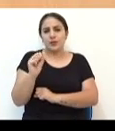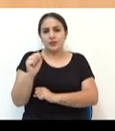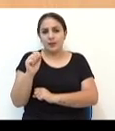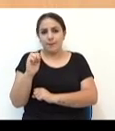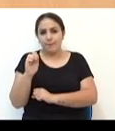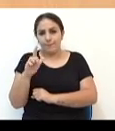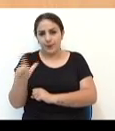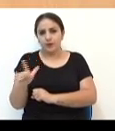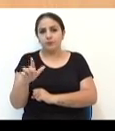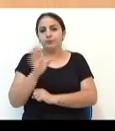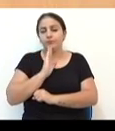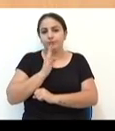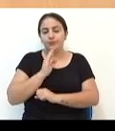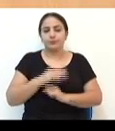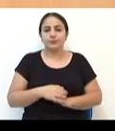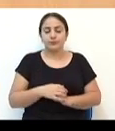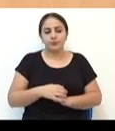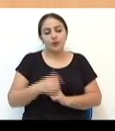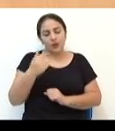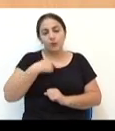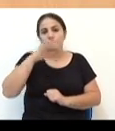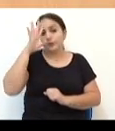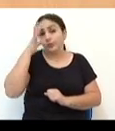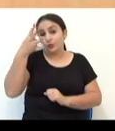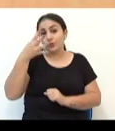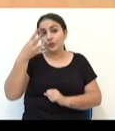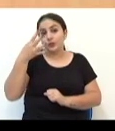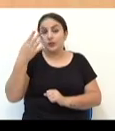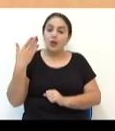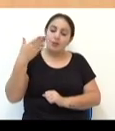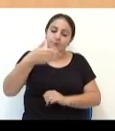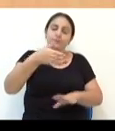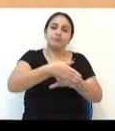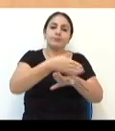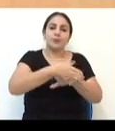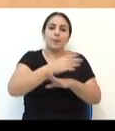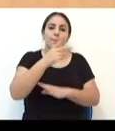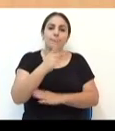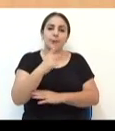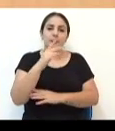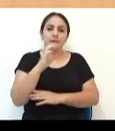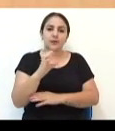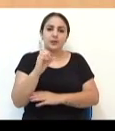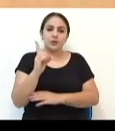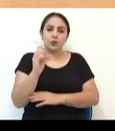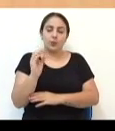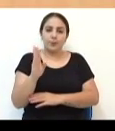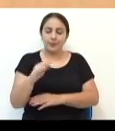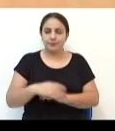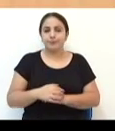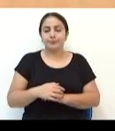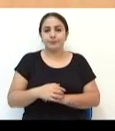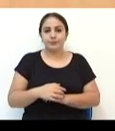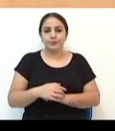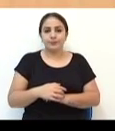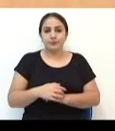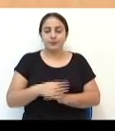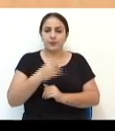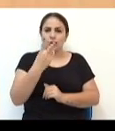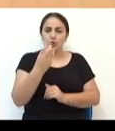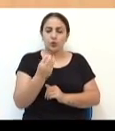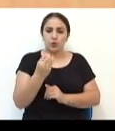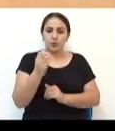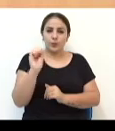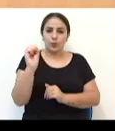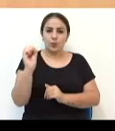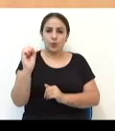fundadoras ali do bairro também, e resolvamos ir ao PCdoB. Então, me filiei ao PCdoB, em